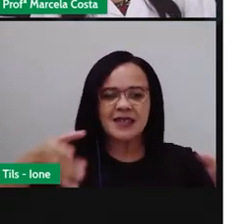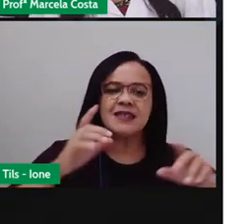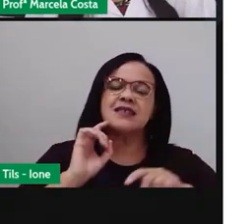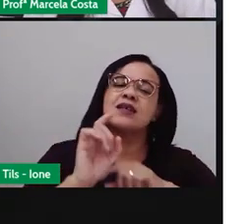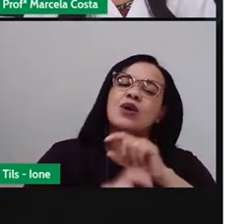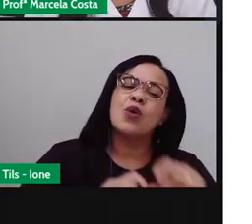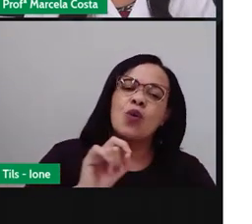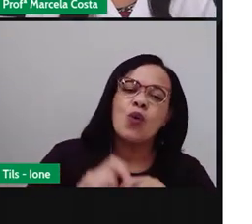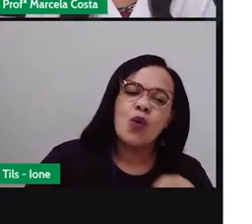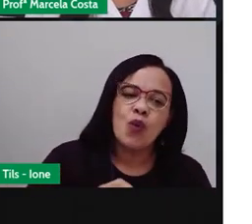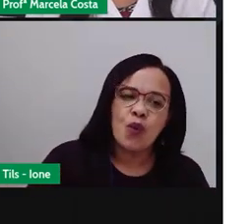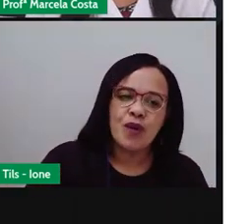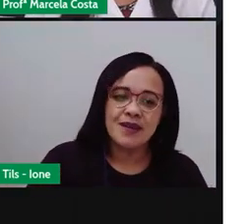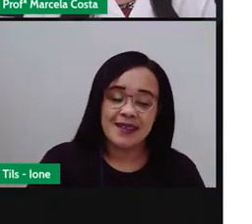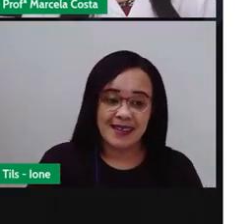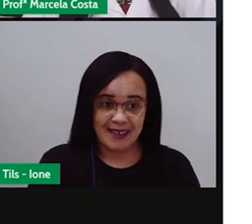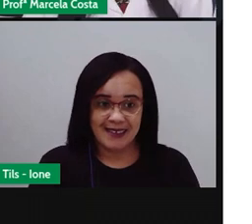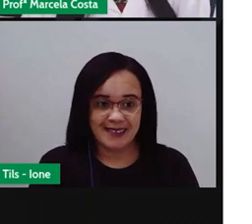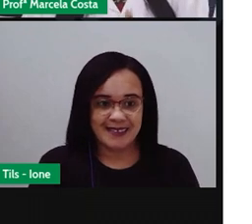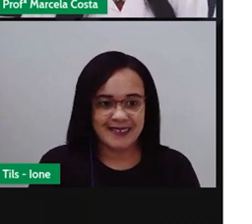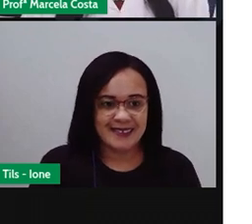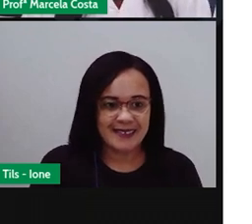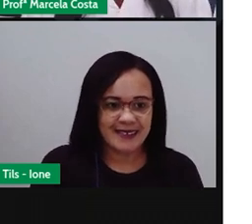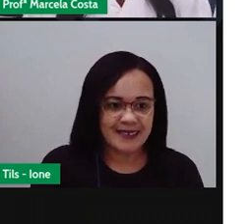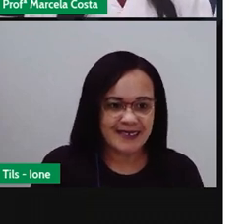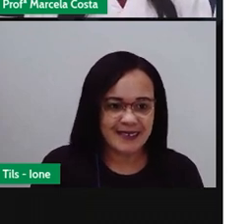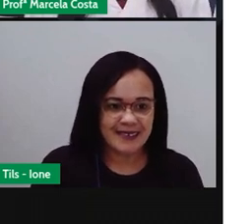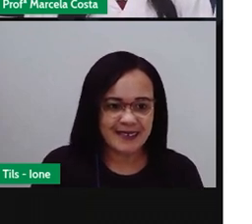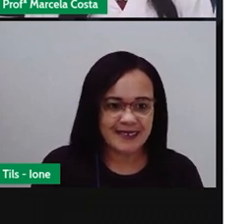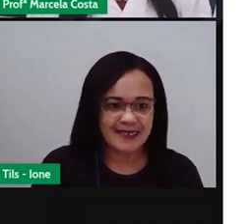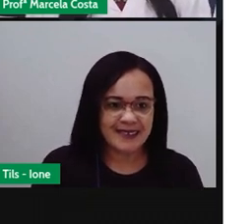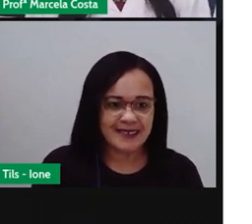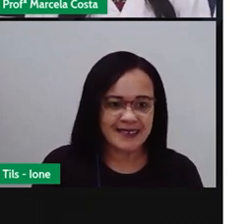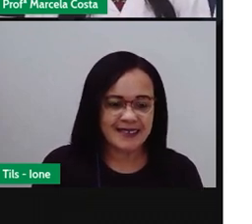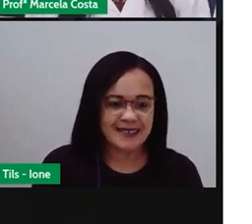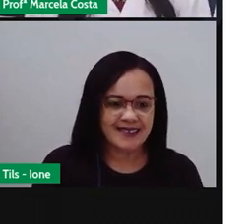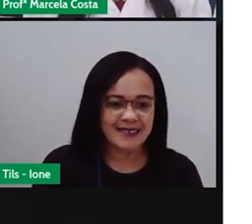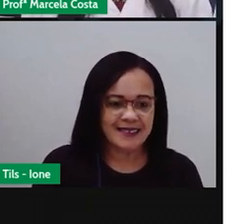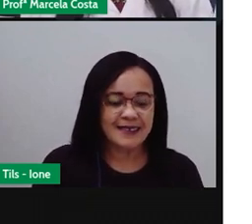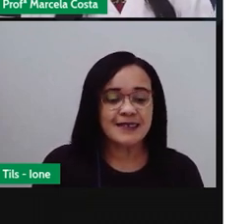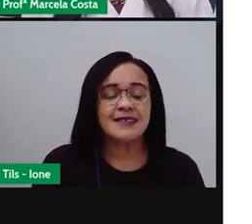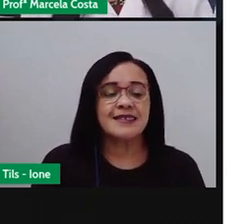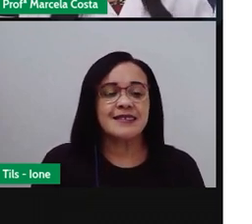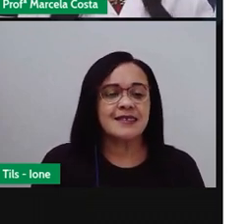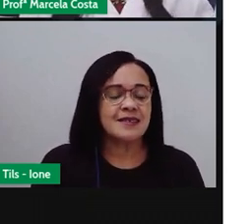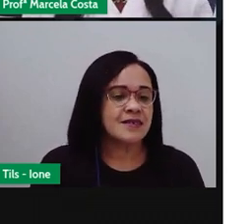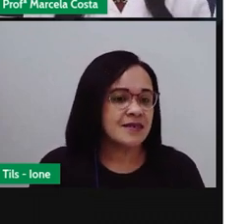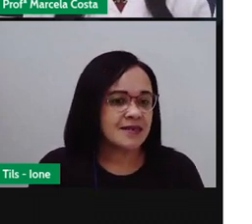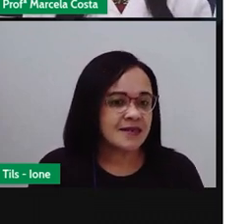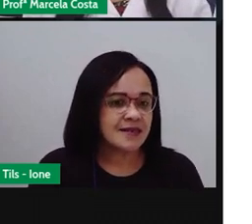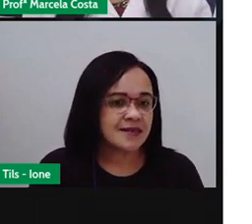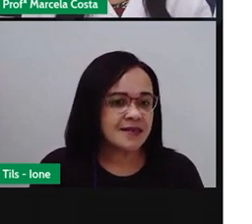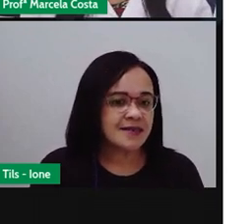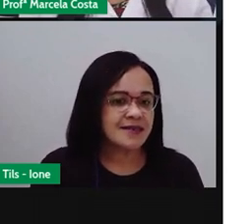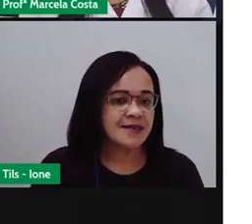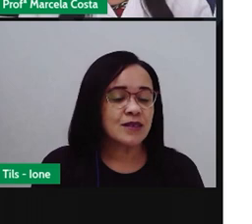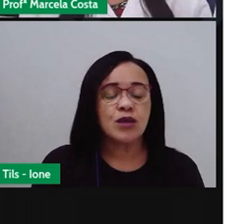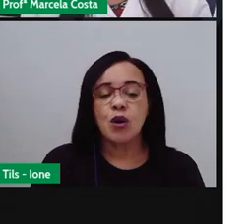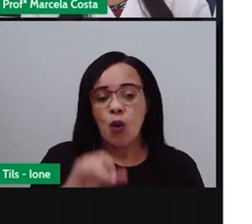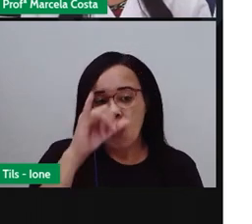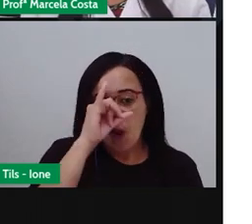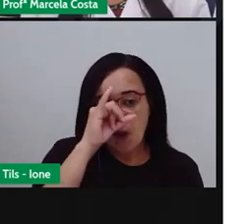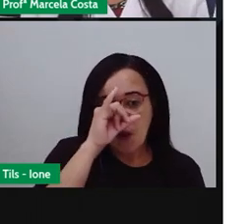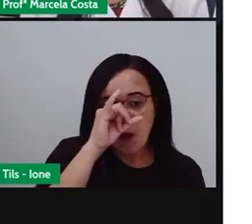tostada, vaidosa ainda. Podem aceitar uma flor na cintura, parecendo, na moral, o porquinho